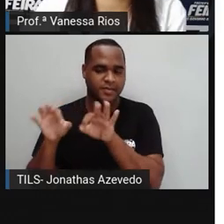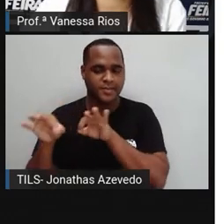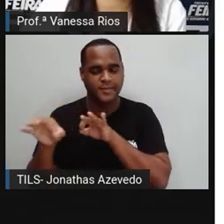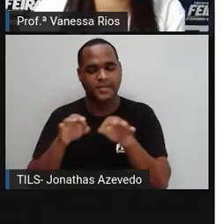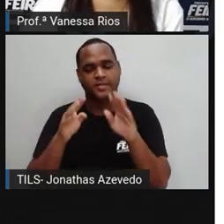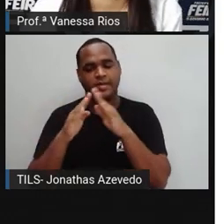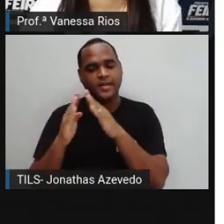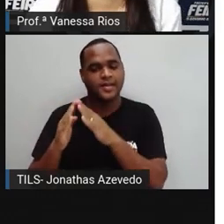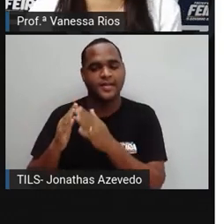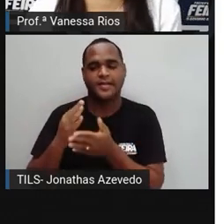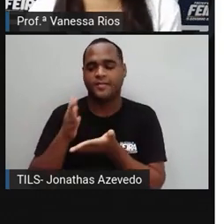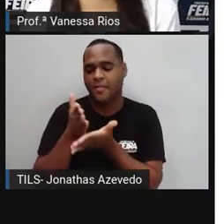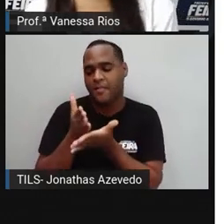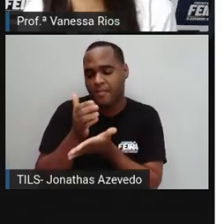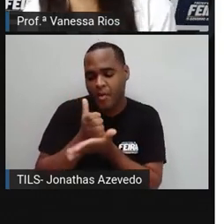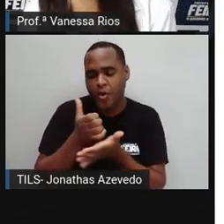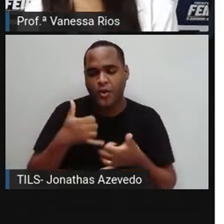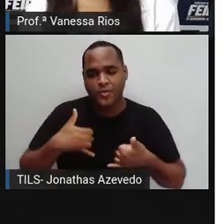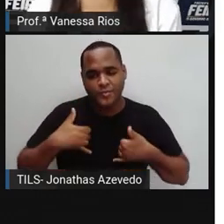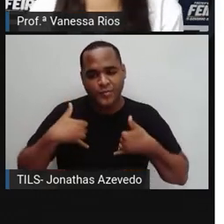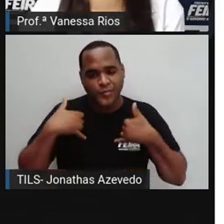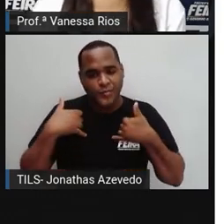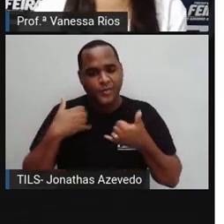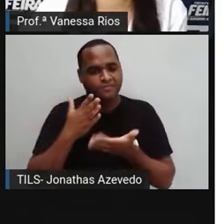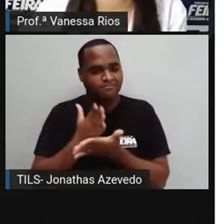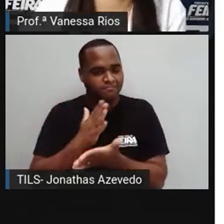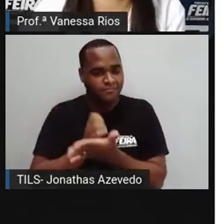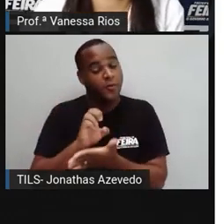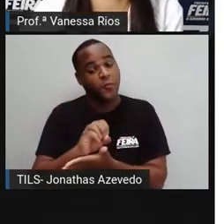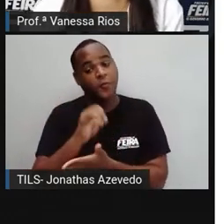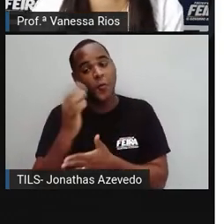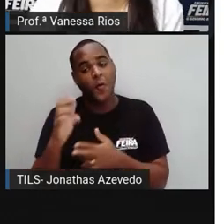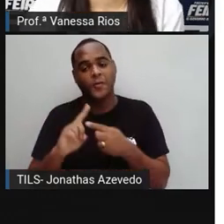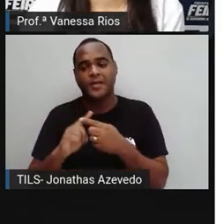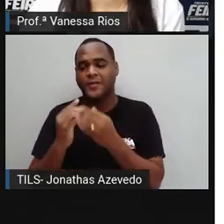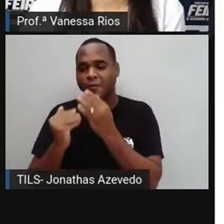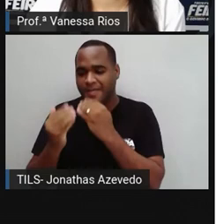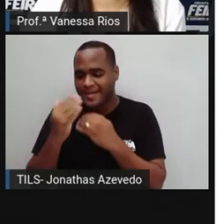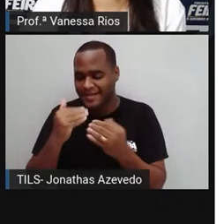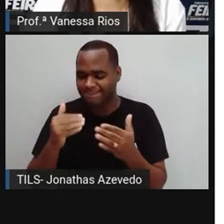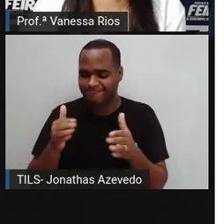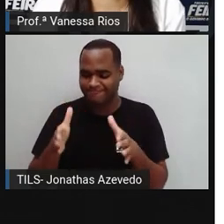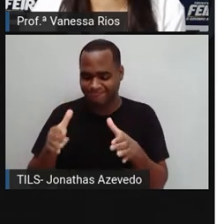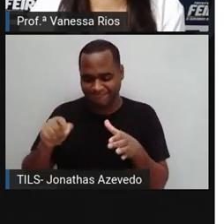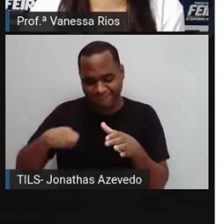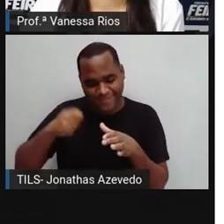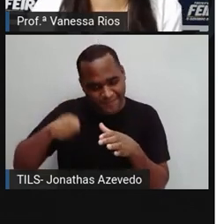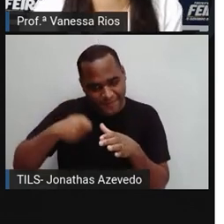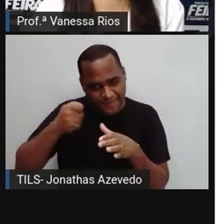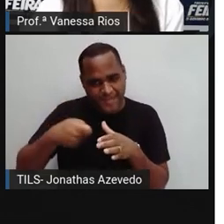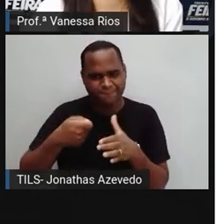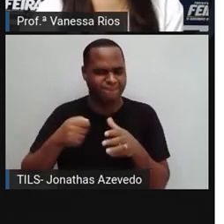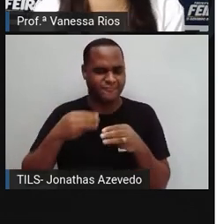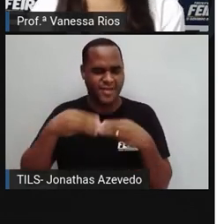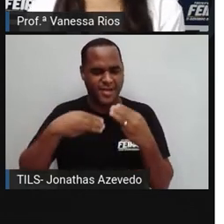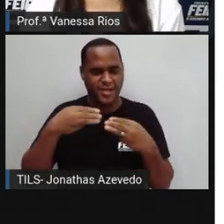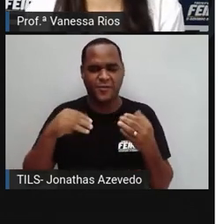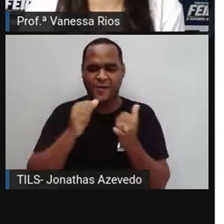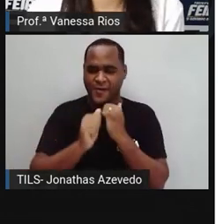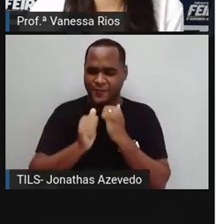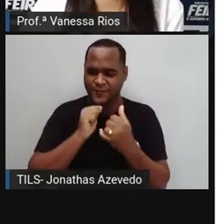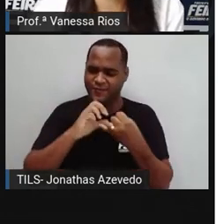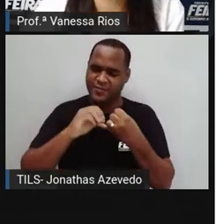sobremesas, a marmitas, a outros tipos de alimentos. Podem ser aí incrementados, Podem ser